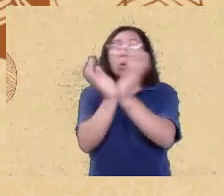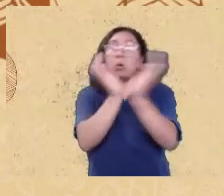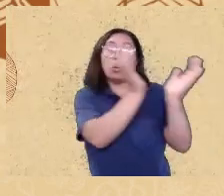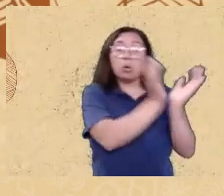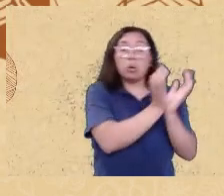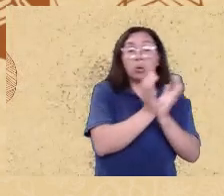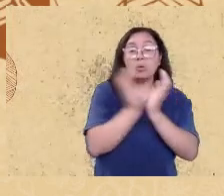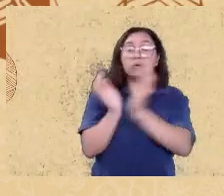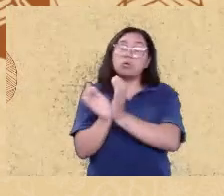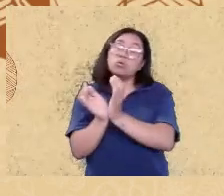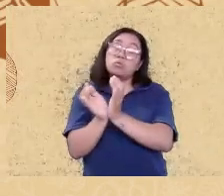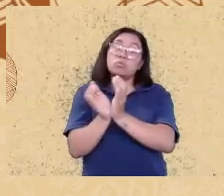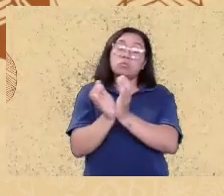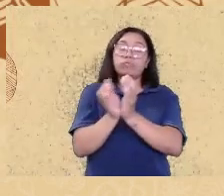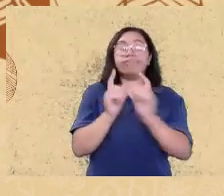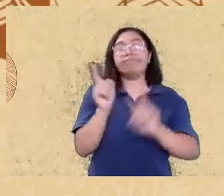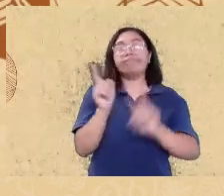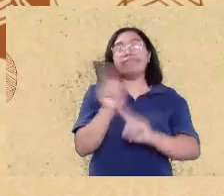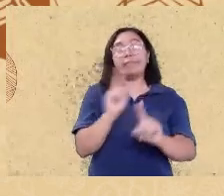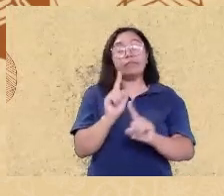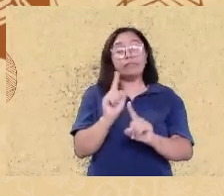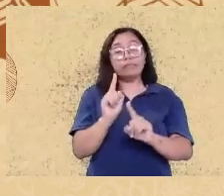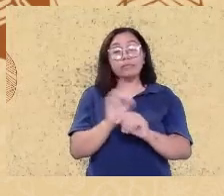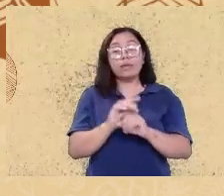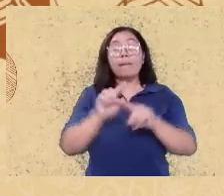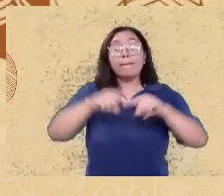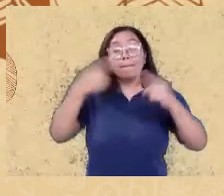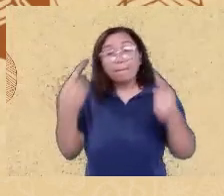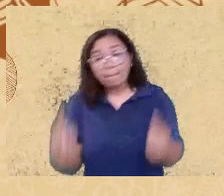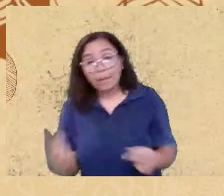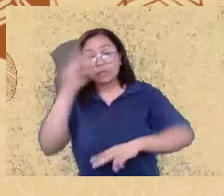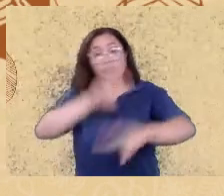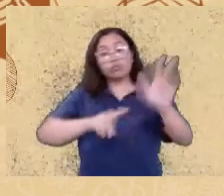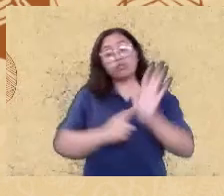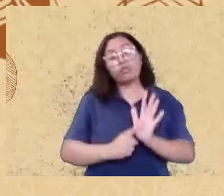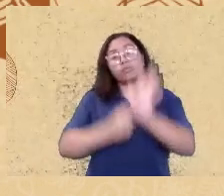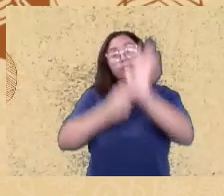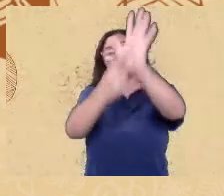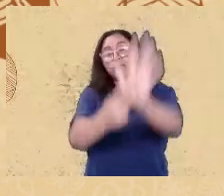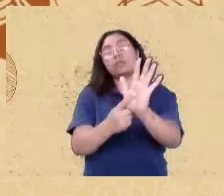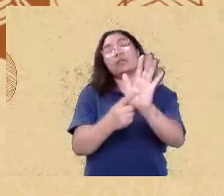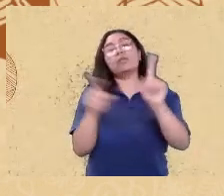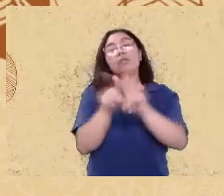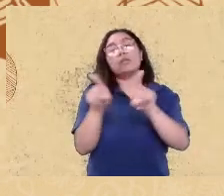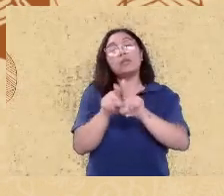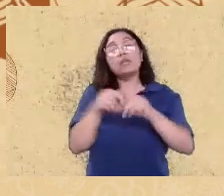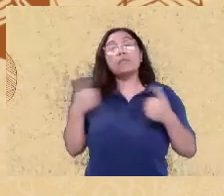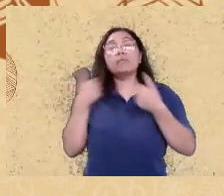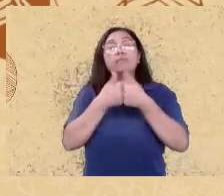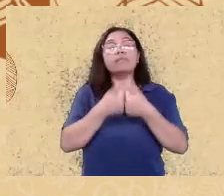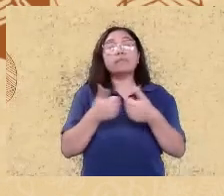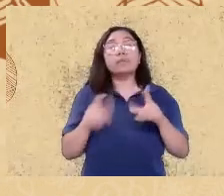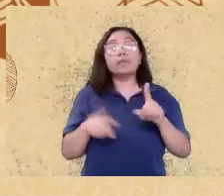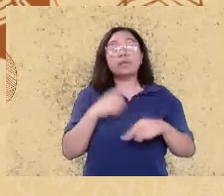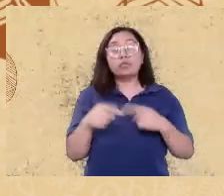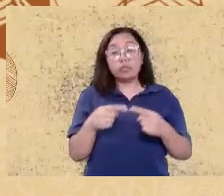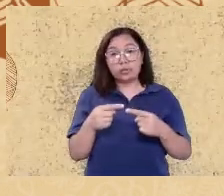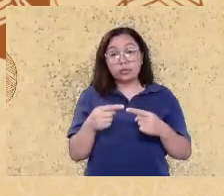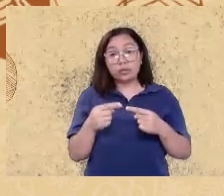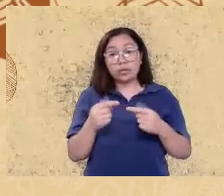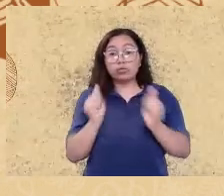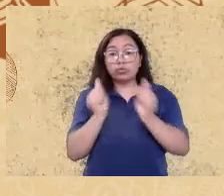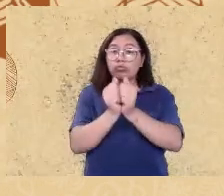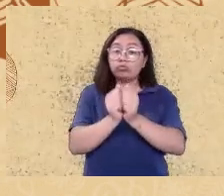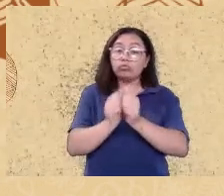comparativos mas de dar visibilidade e dar aproximações junto ao cotidiano e à